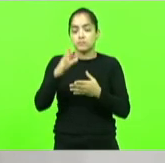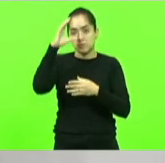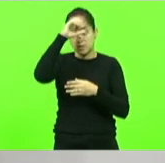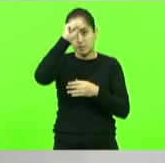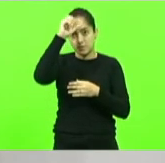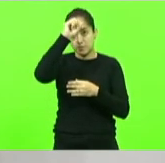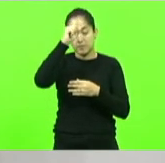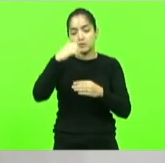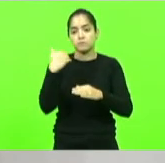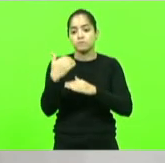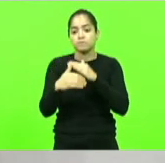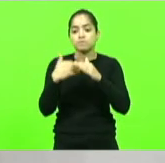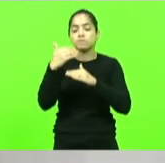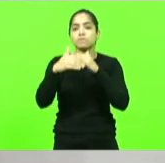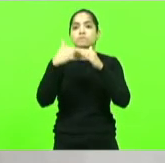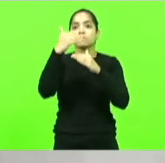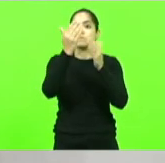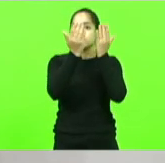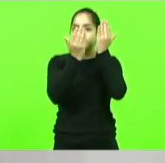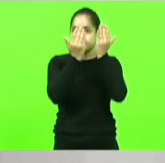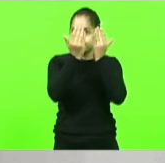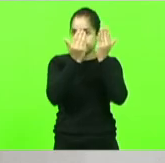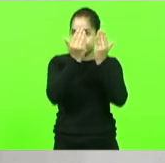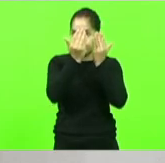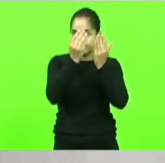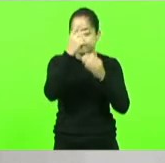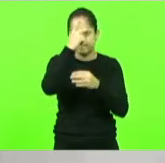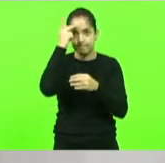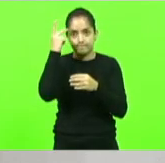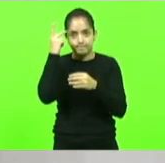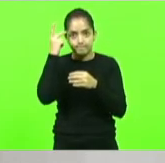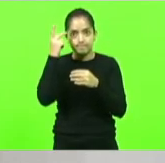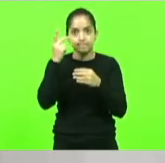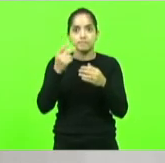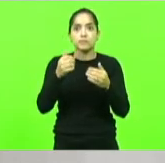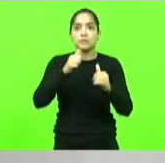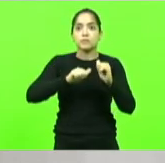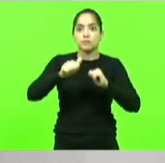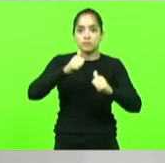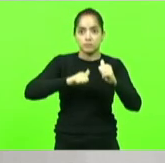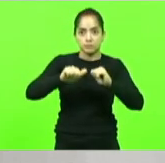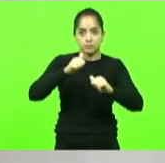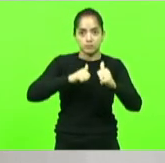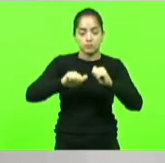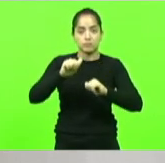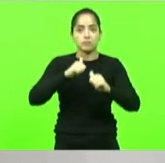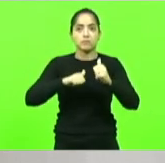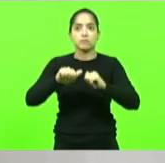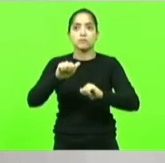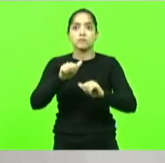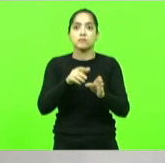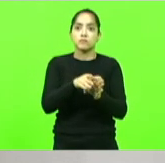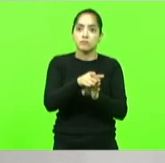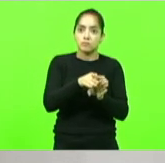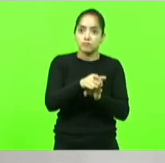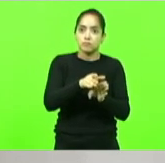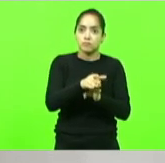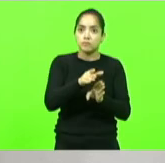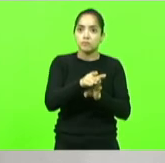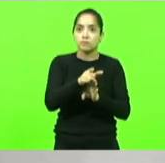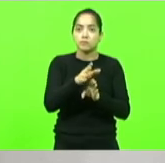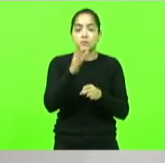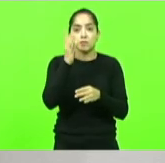desenvolvimento psicológico das pessoas na avaliação e perícia psicológica na orientação e acompanhamento